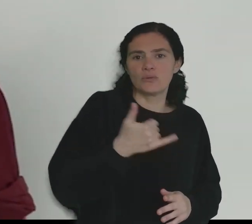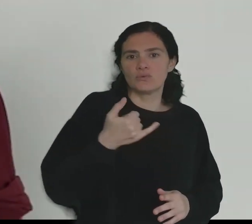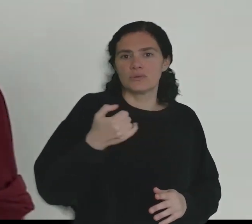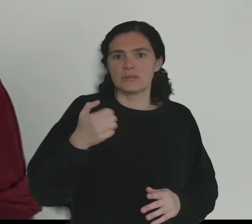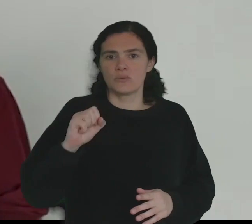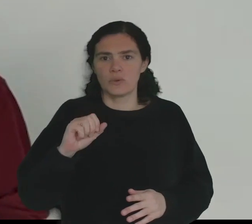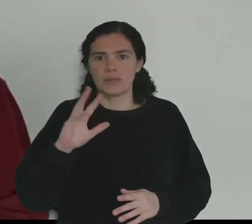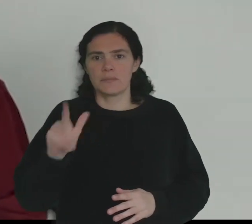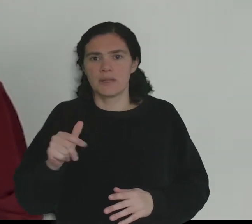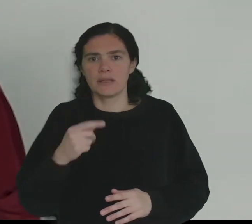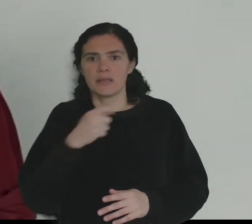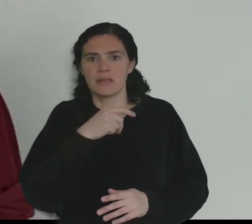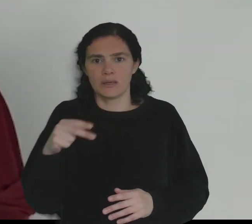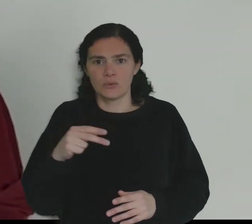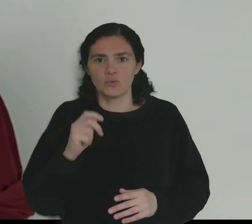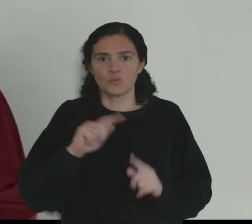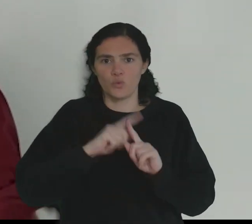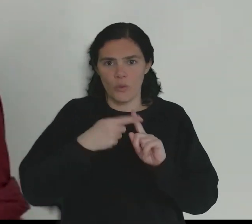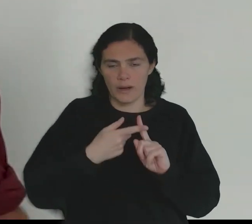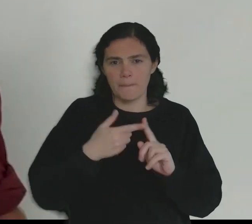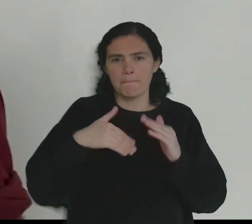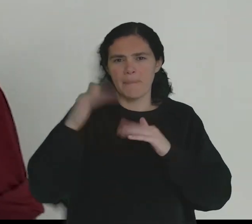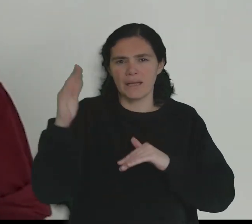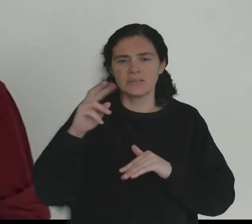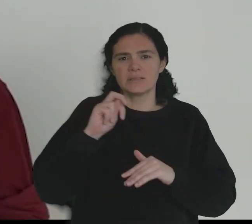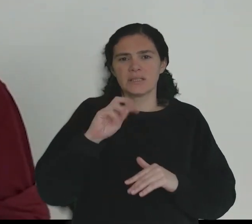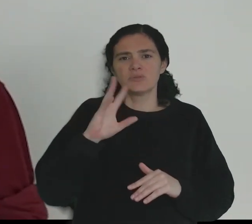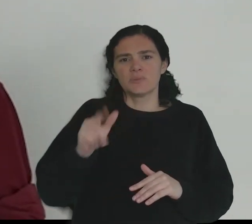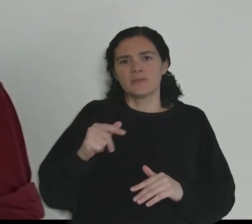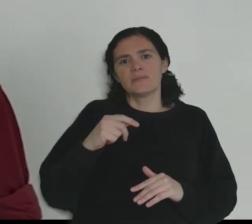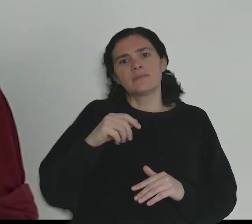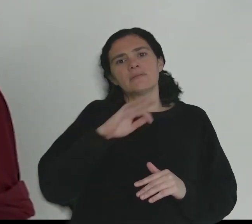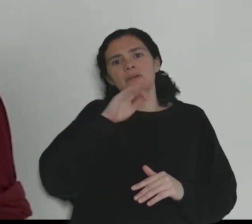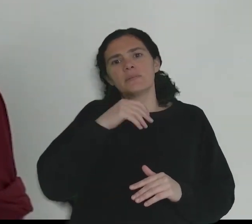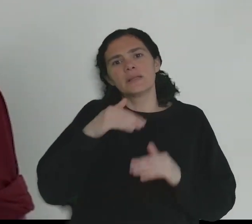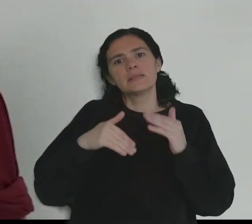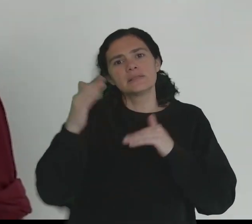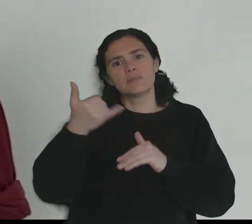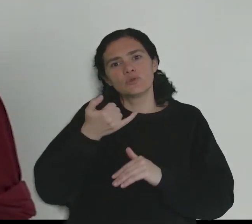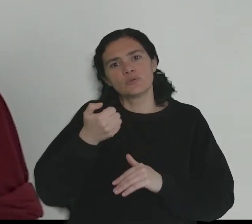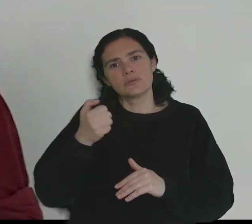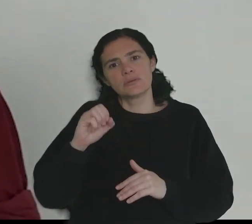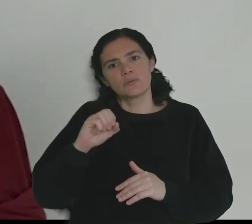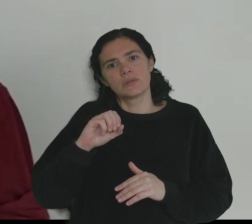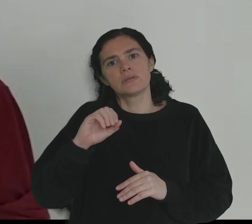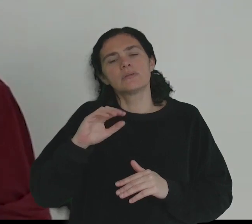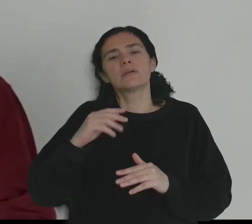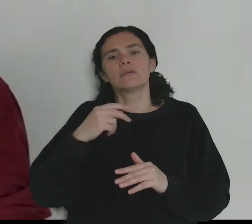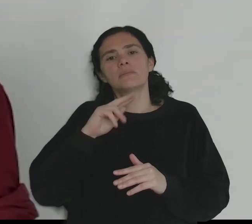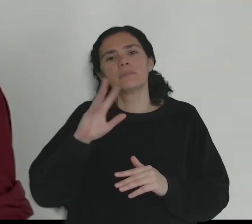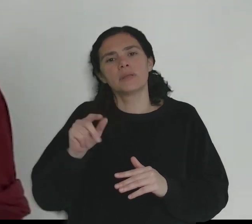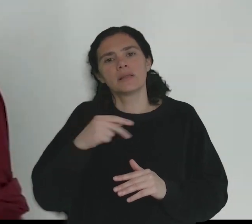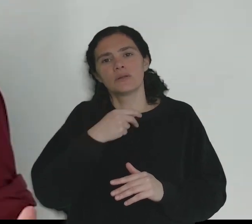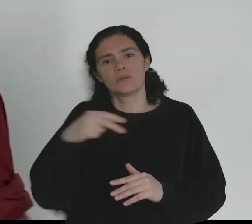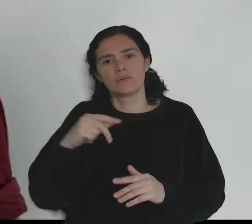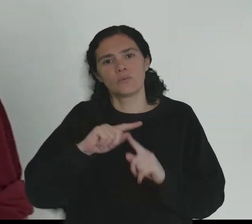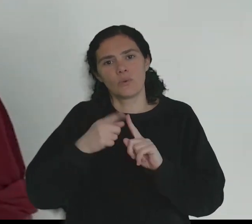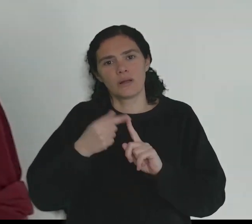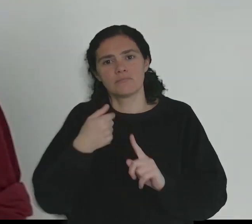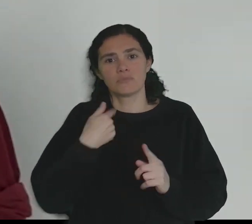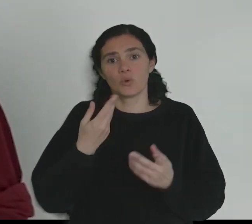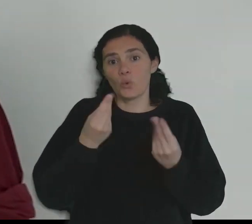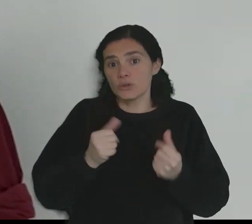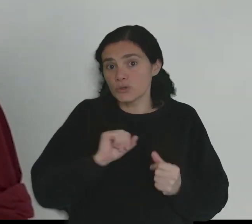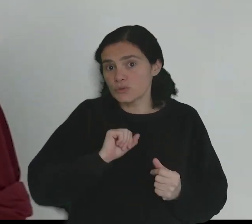e os 250 mil euros anuais, há mais de 3 mil famílias com rendimentos acima dos 250 mil euros anuais, e pelas minhas contas,